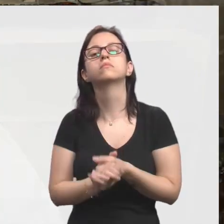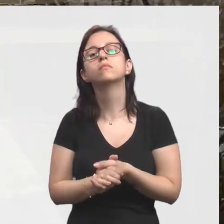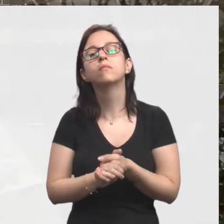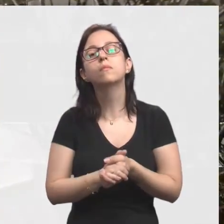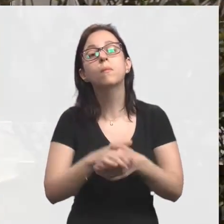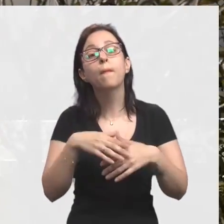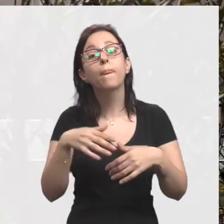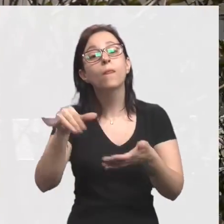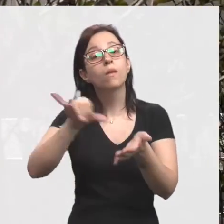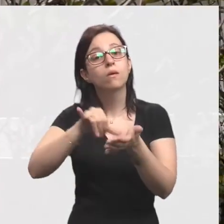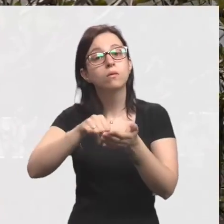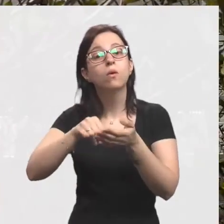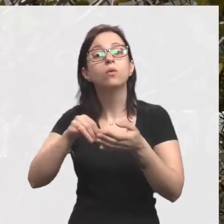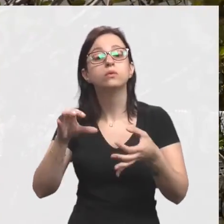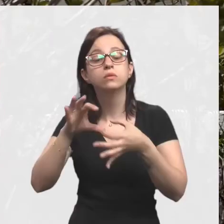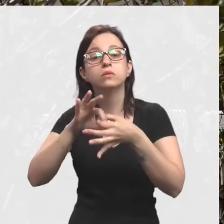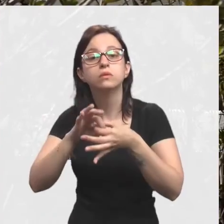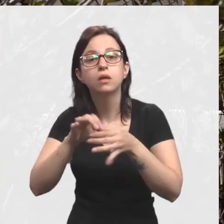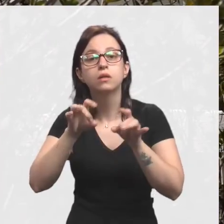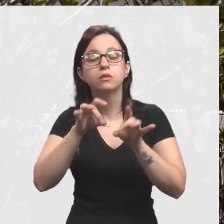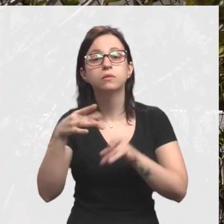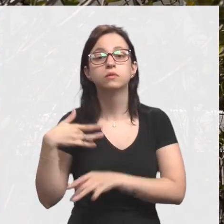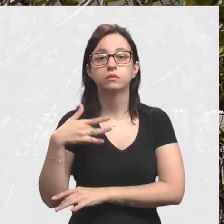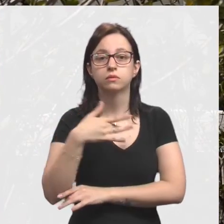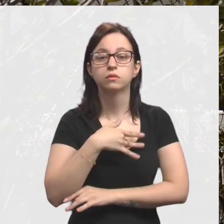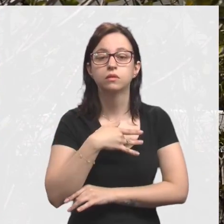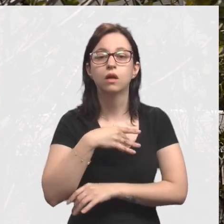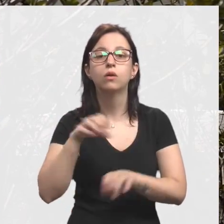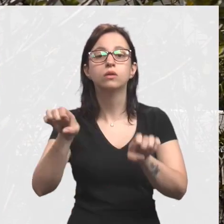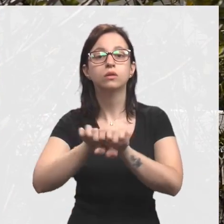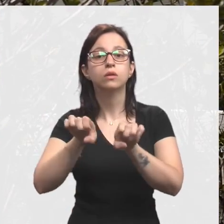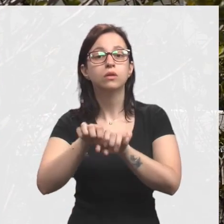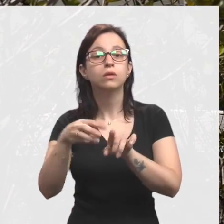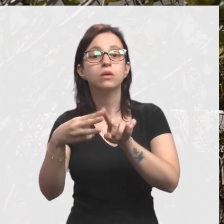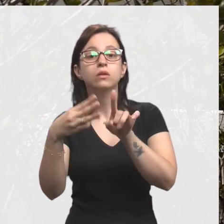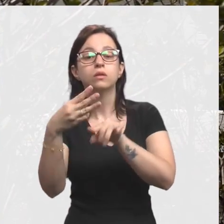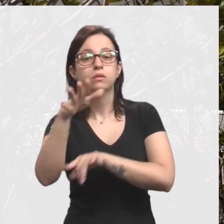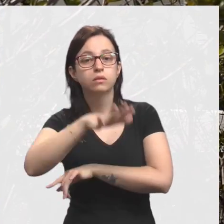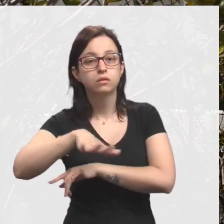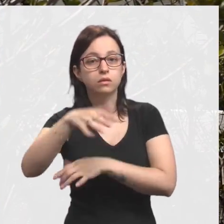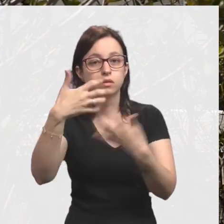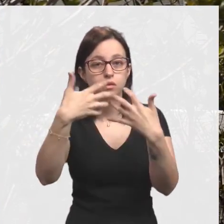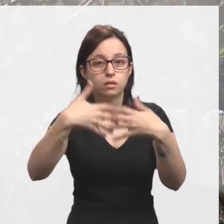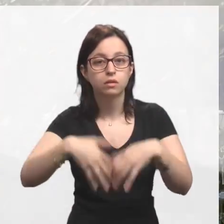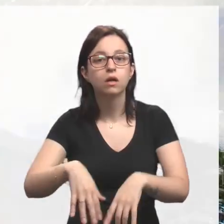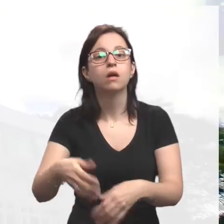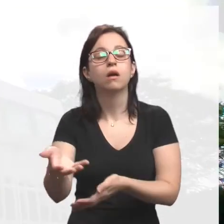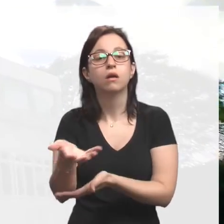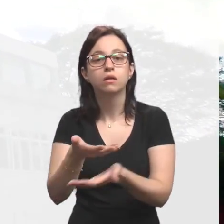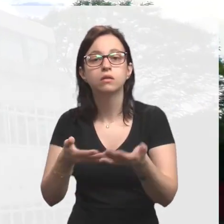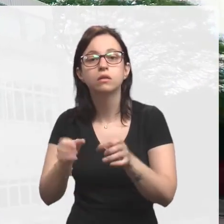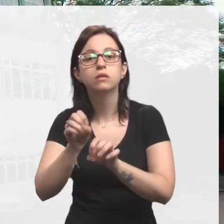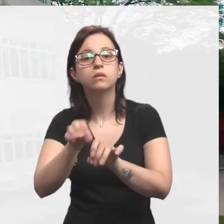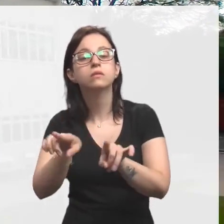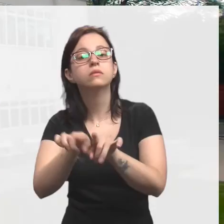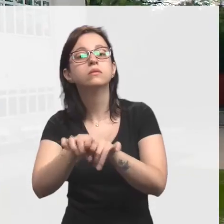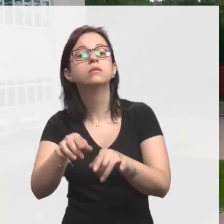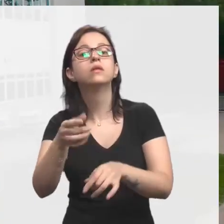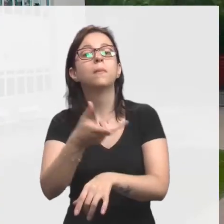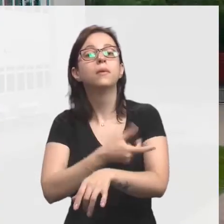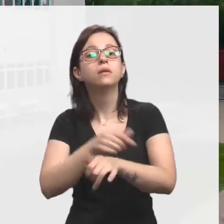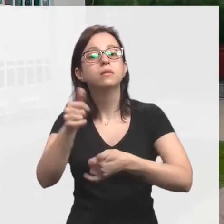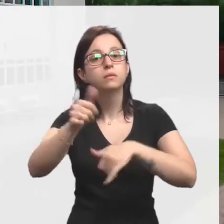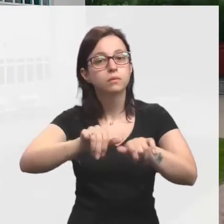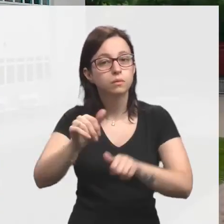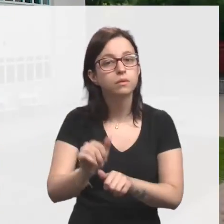interativo. O Centro Integrado de Especialidades em Saúde, estruturado em três áreas de funcionamento, assistencial, de ensino e de